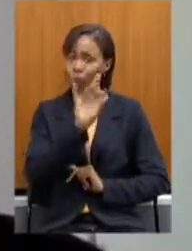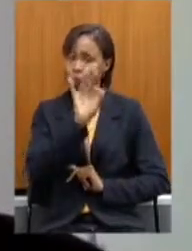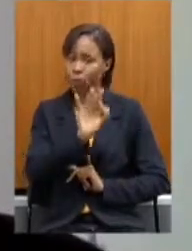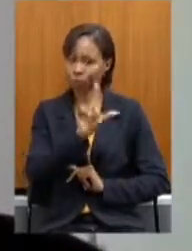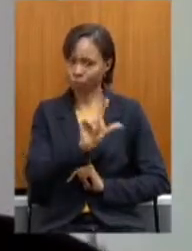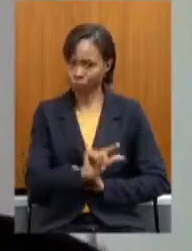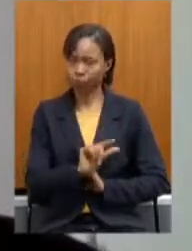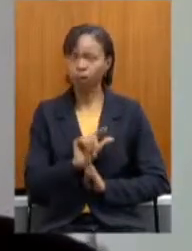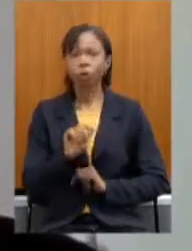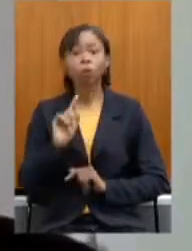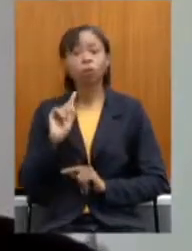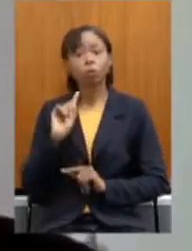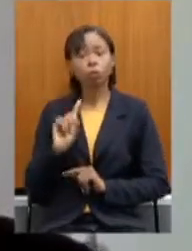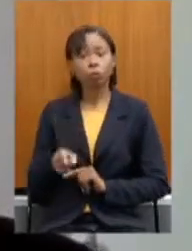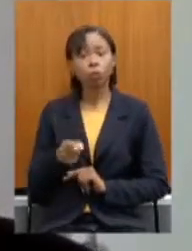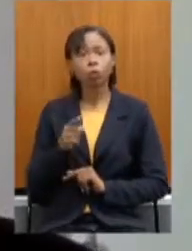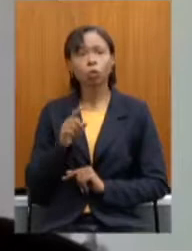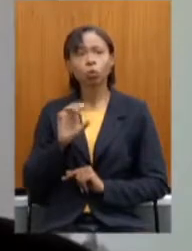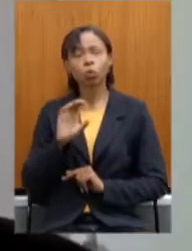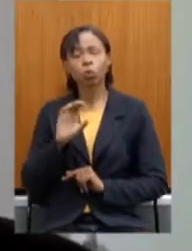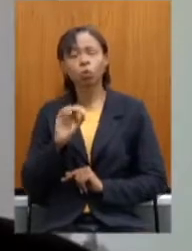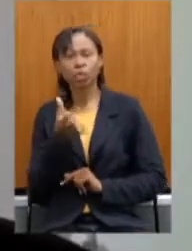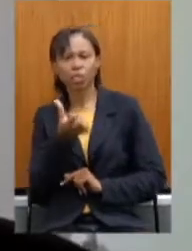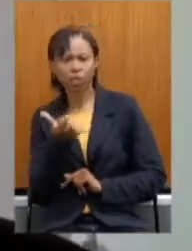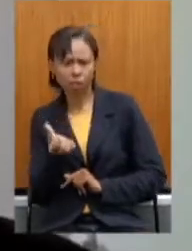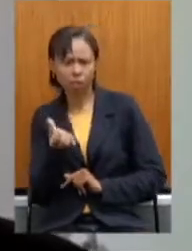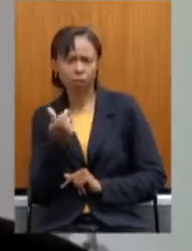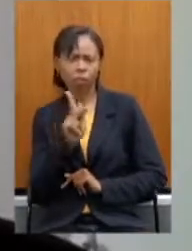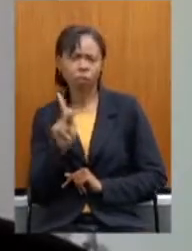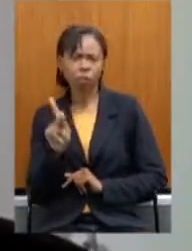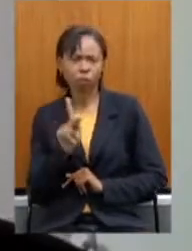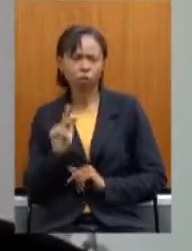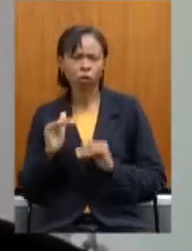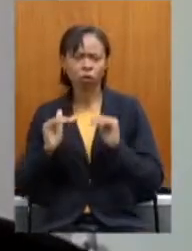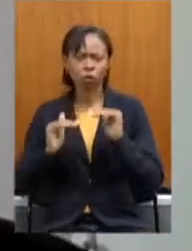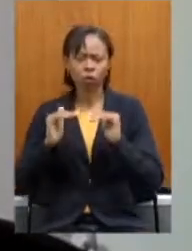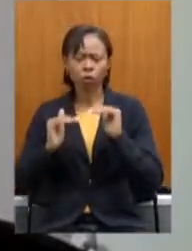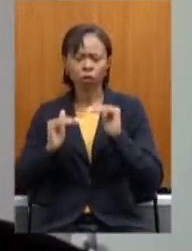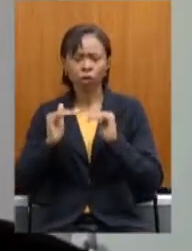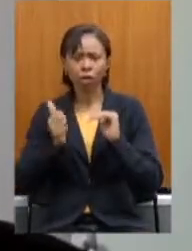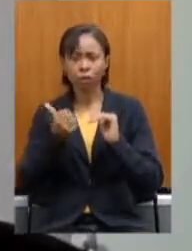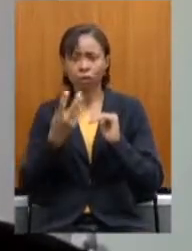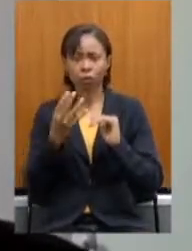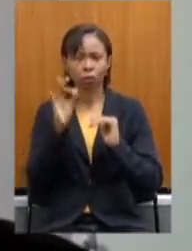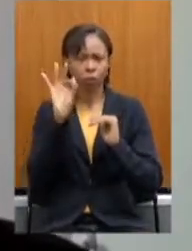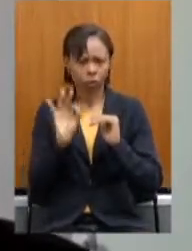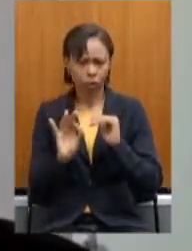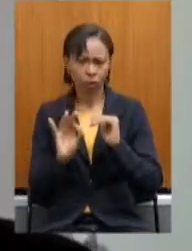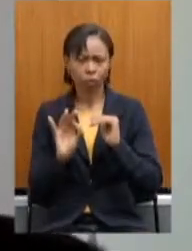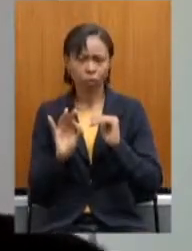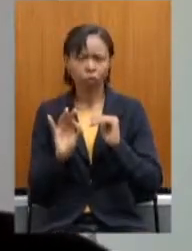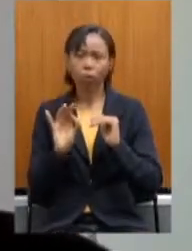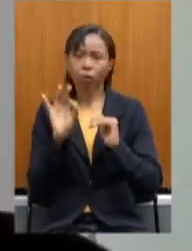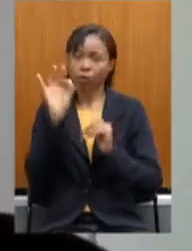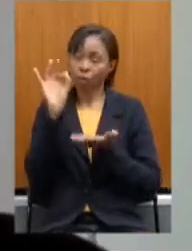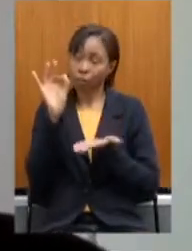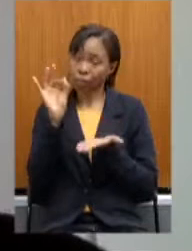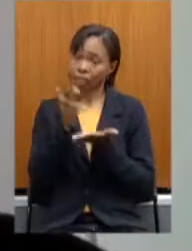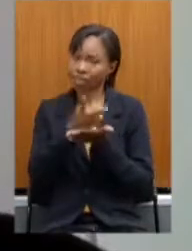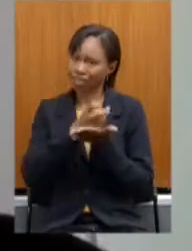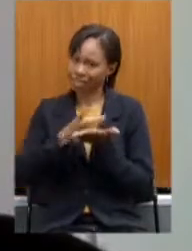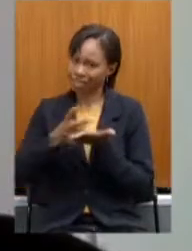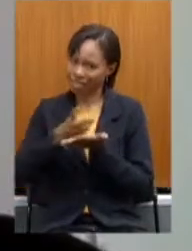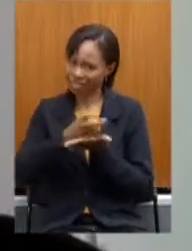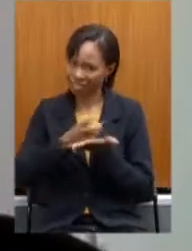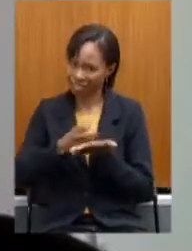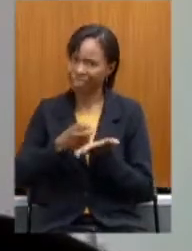.016 professores estão na faixa de incidência da alíquota de 14%, então vão ter um impacto